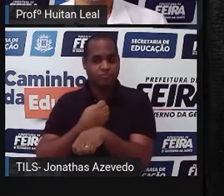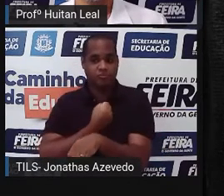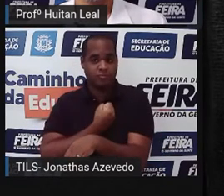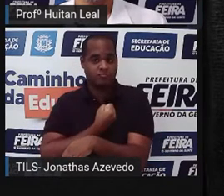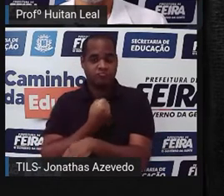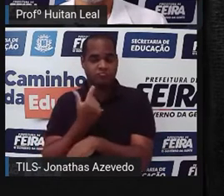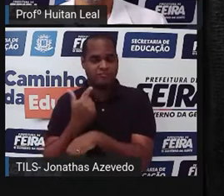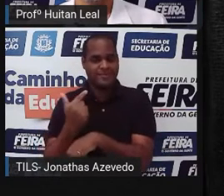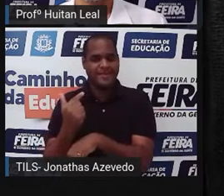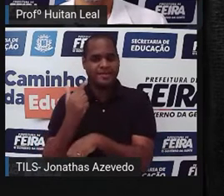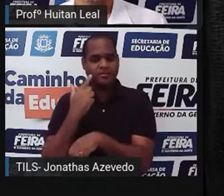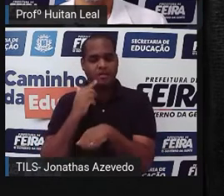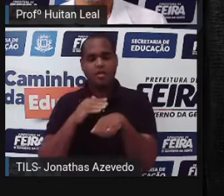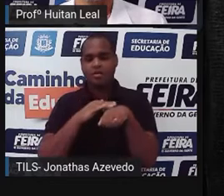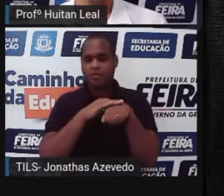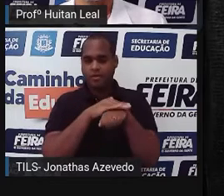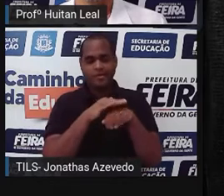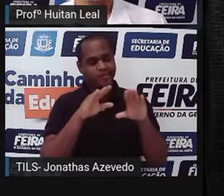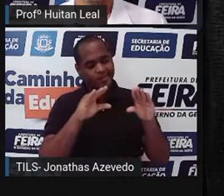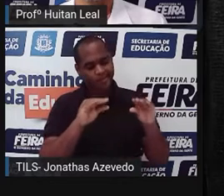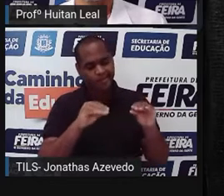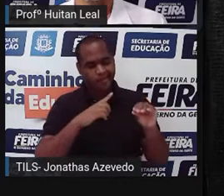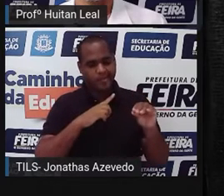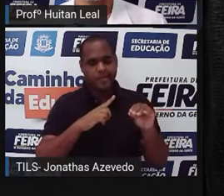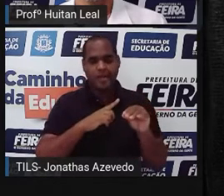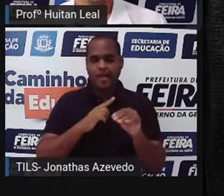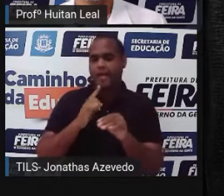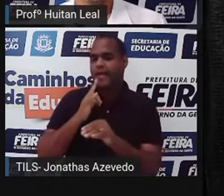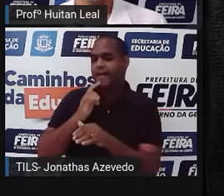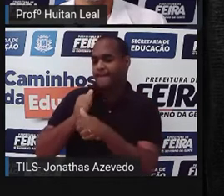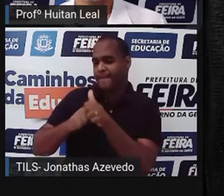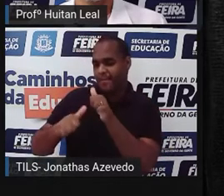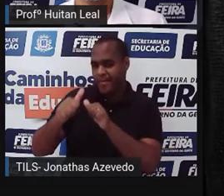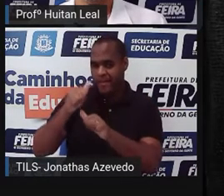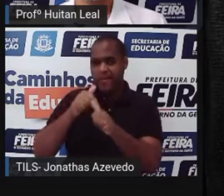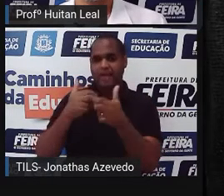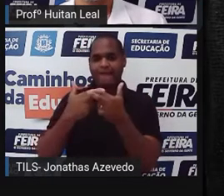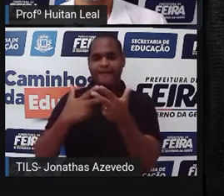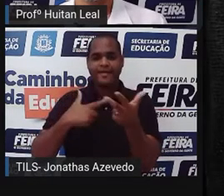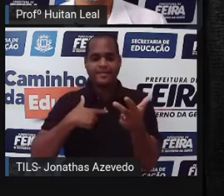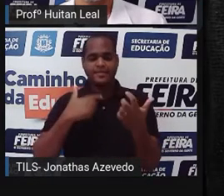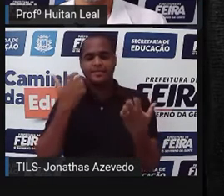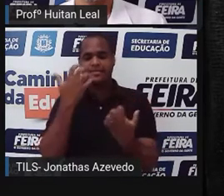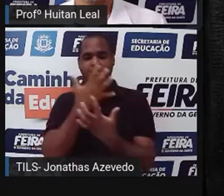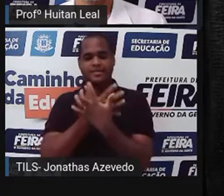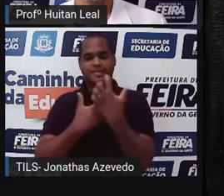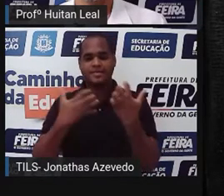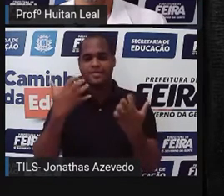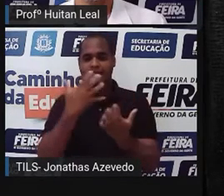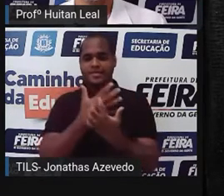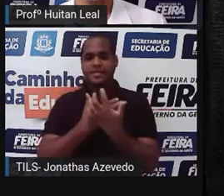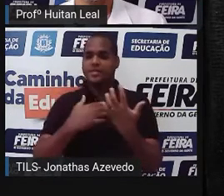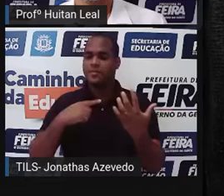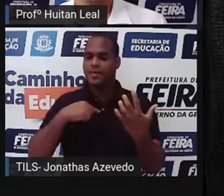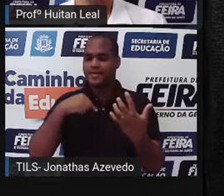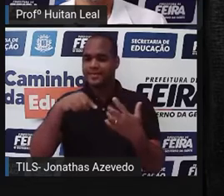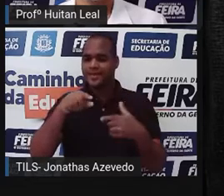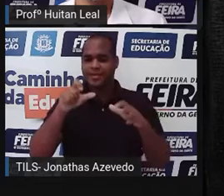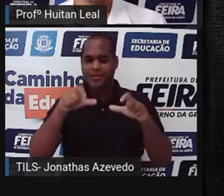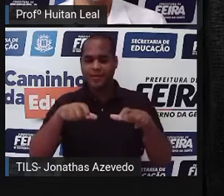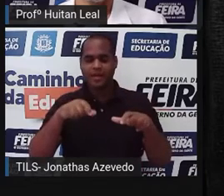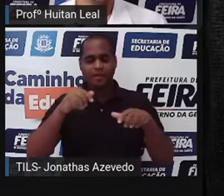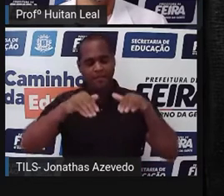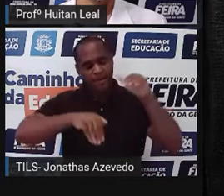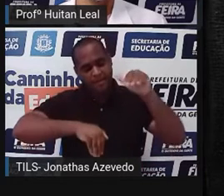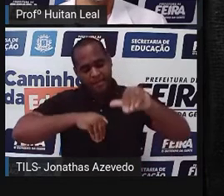ele chegou no bar, 20 de novembro, bebeu, cantou, dançou, depois se atirou na lagoa Rodrigo de Freitas e